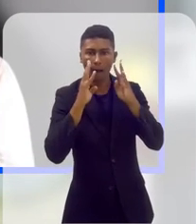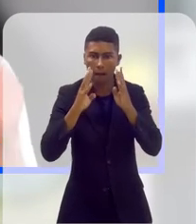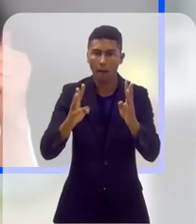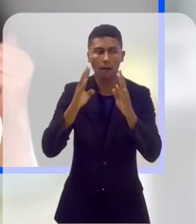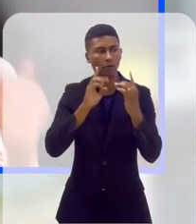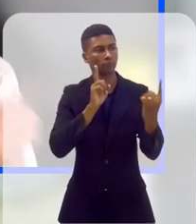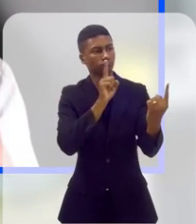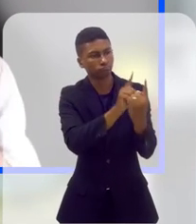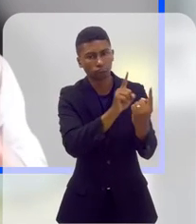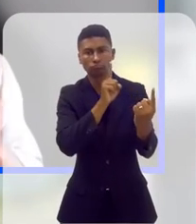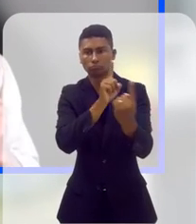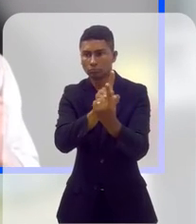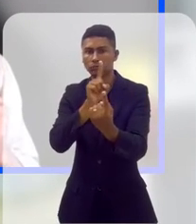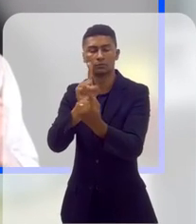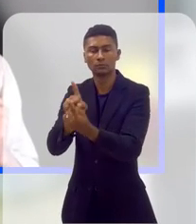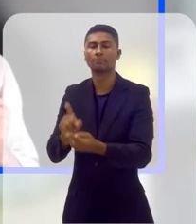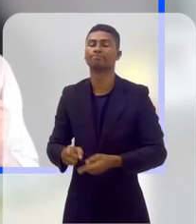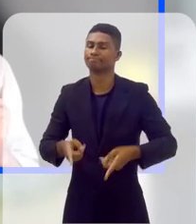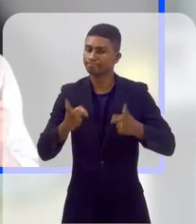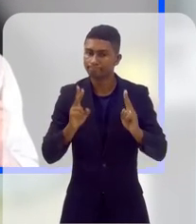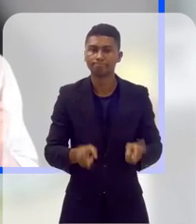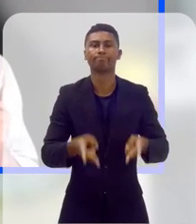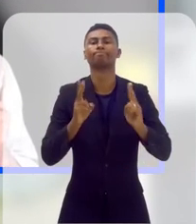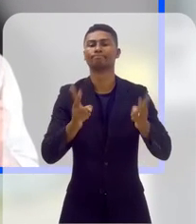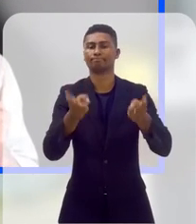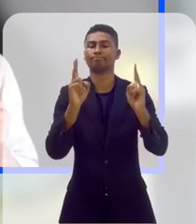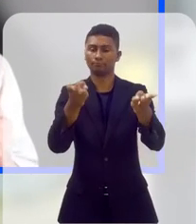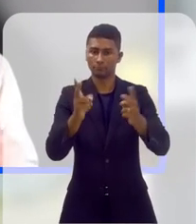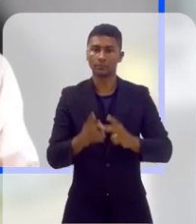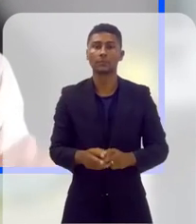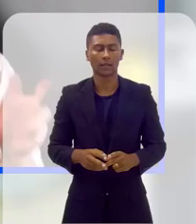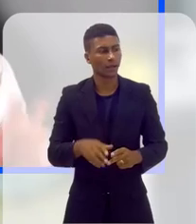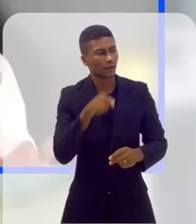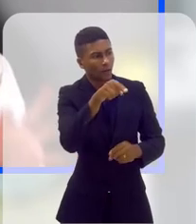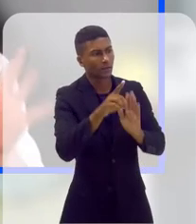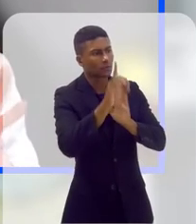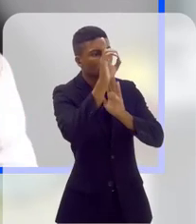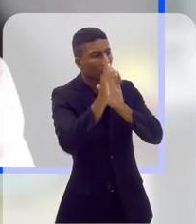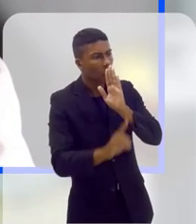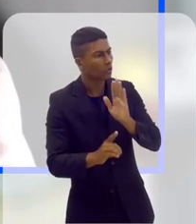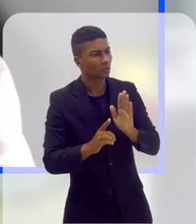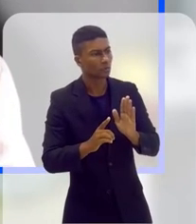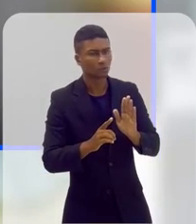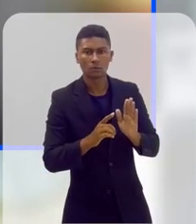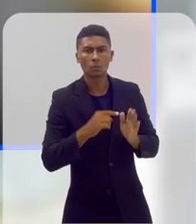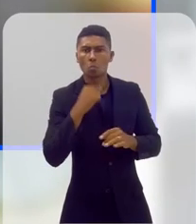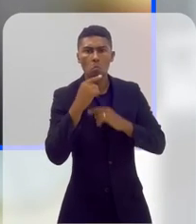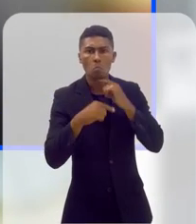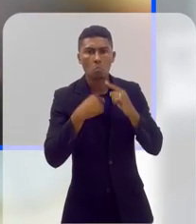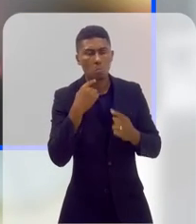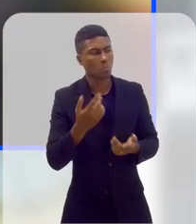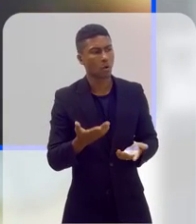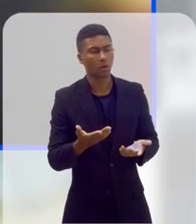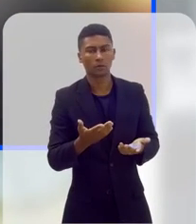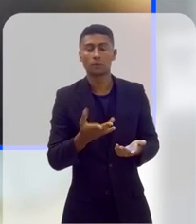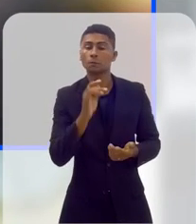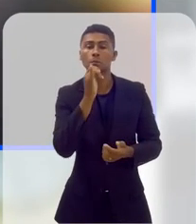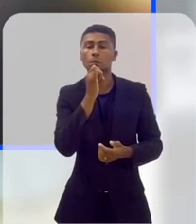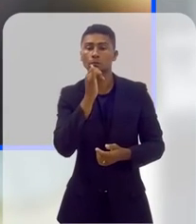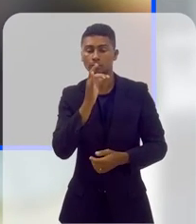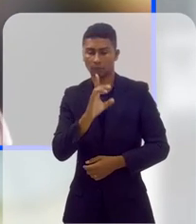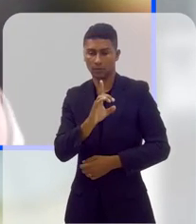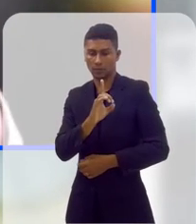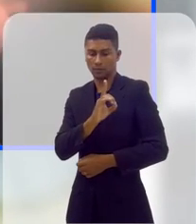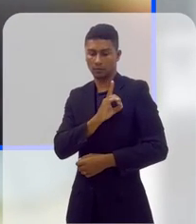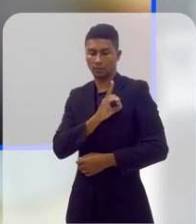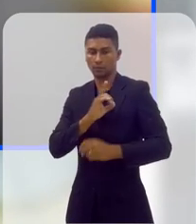Em que, por exemplo, muitas vezes a delegacia não sabe um atendimento específico para uma travesti, uma transexual. Muitas vezes o aparato de